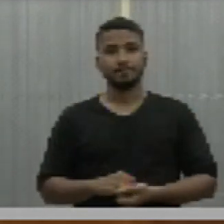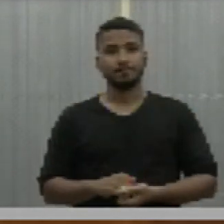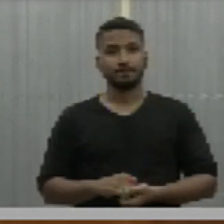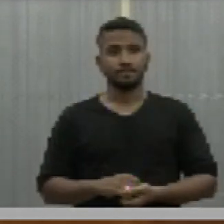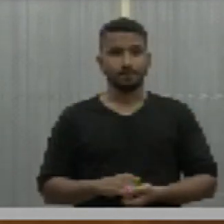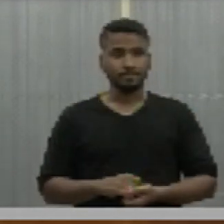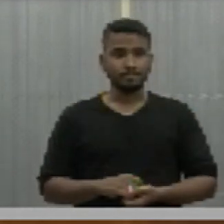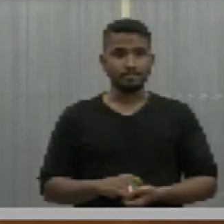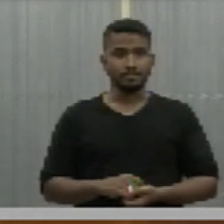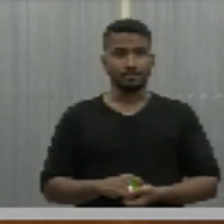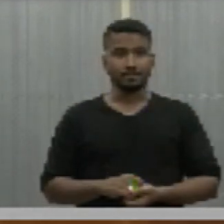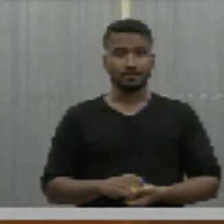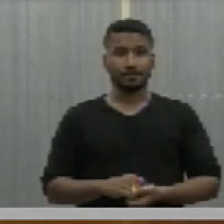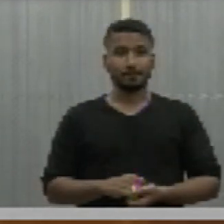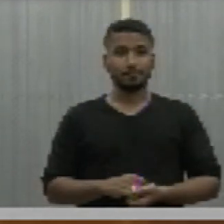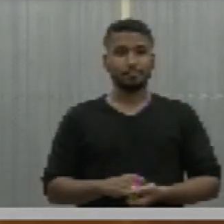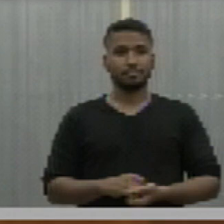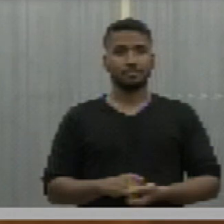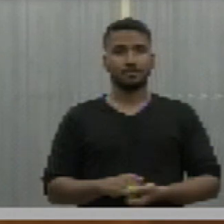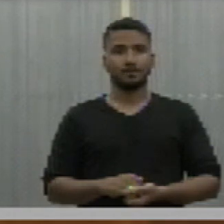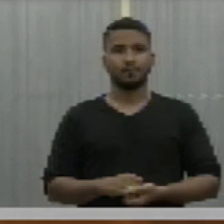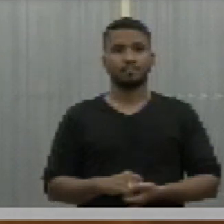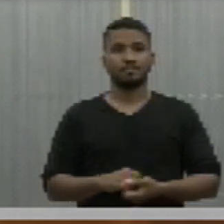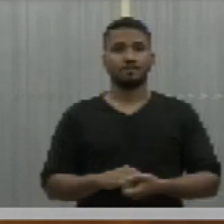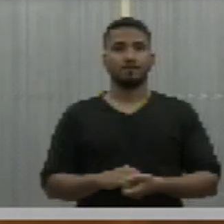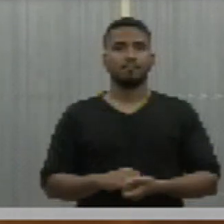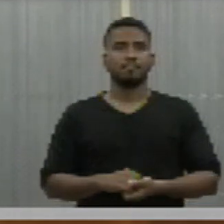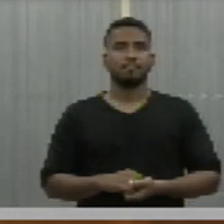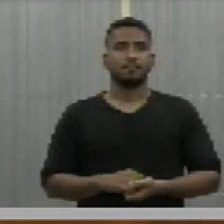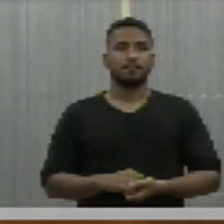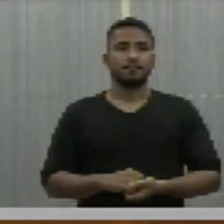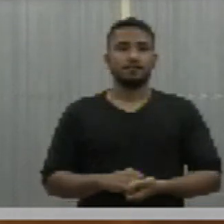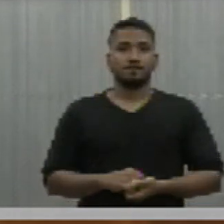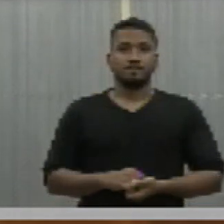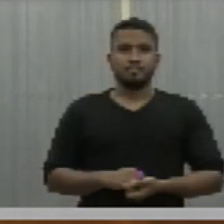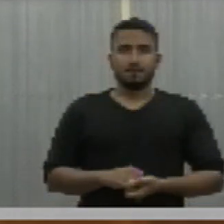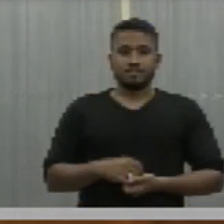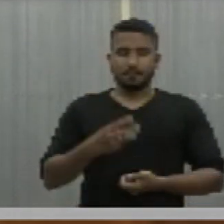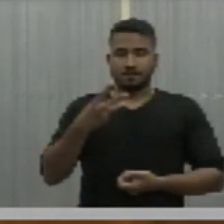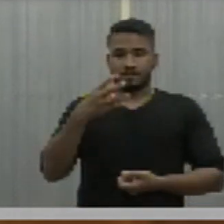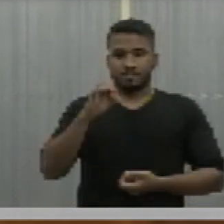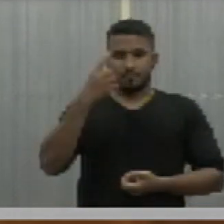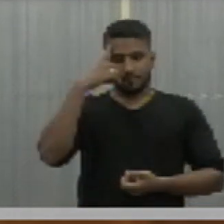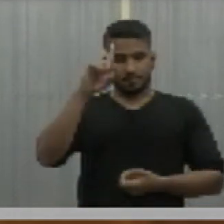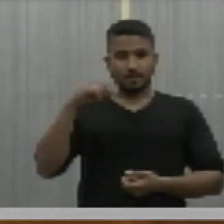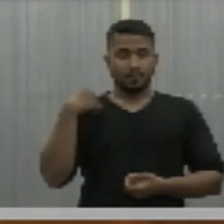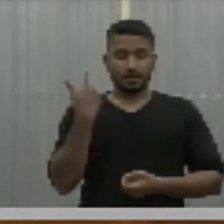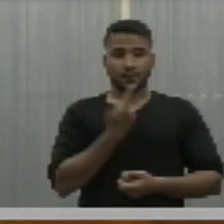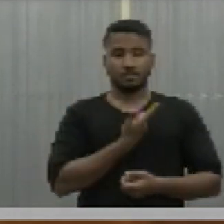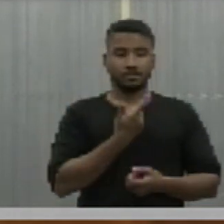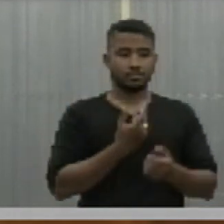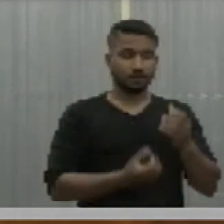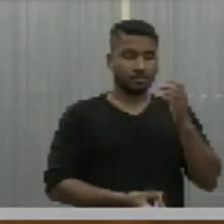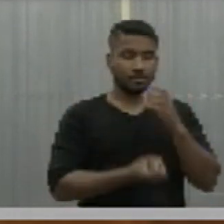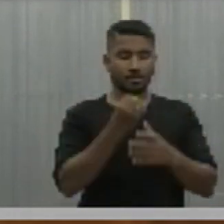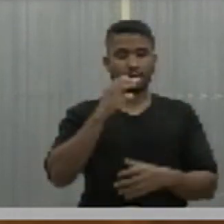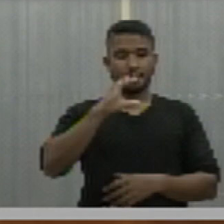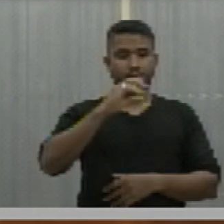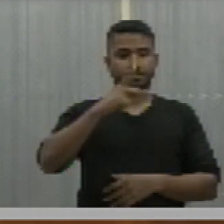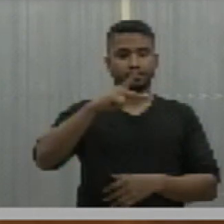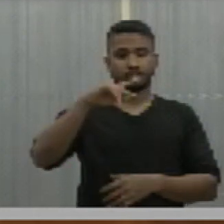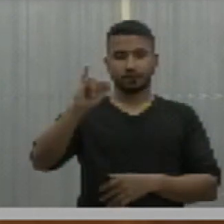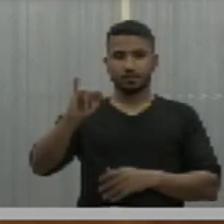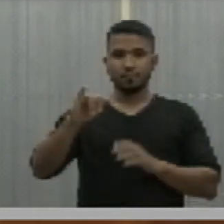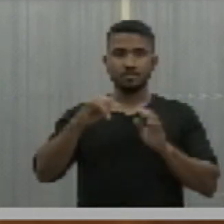Há mais ou menos 30 dias, a gente instalou a CPI da Equatorial aqui nessa casa.